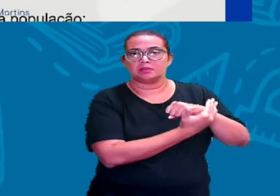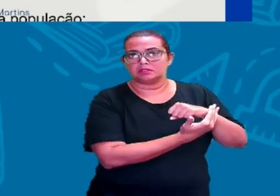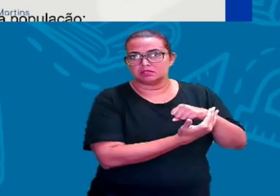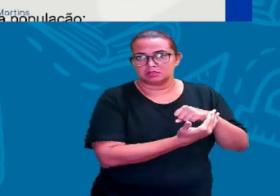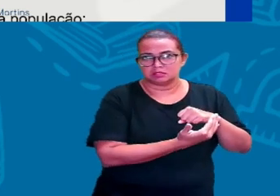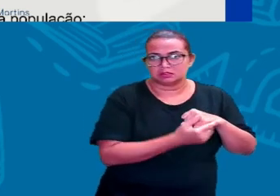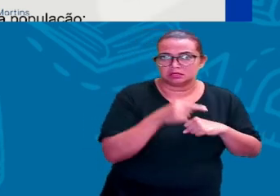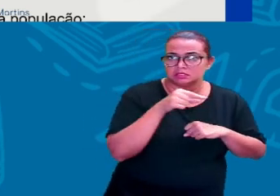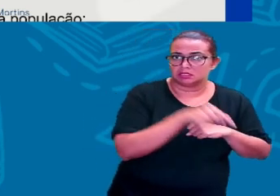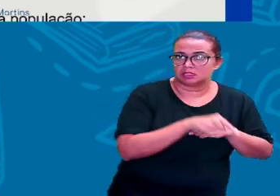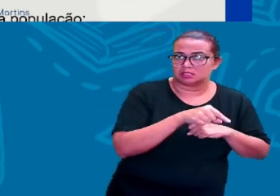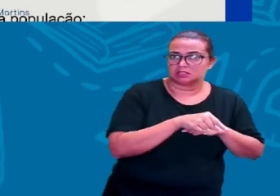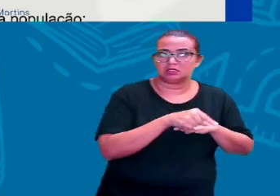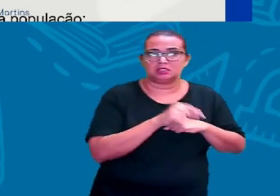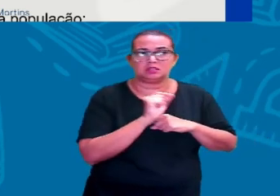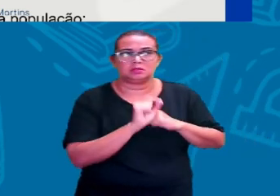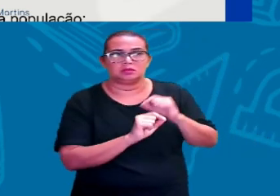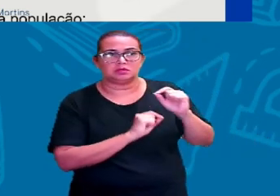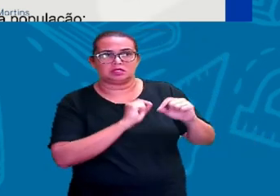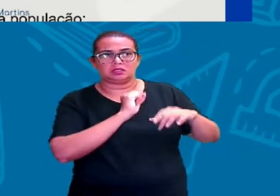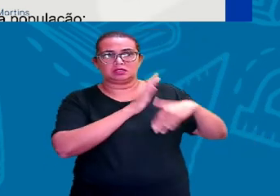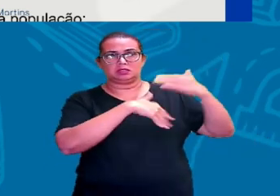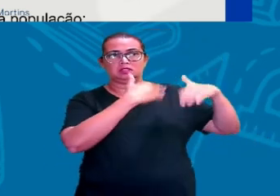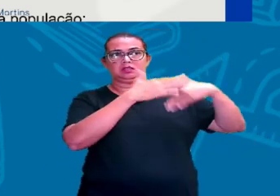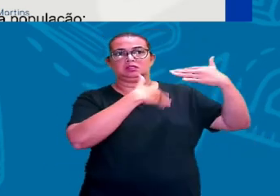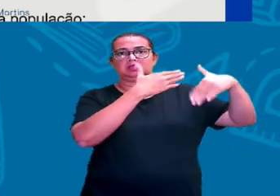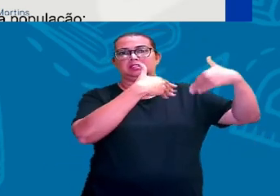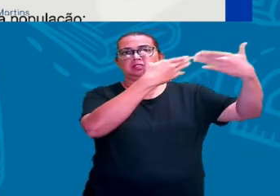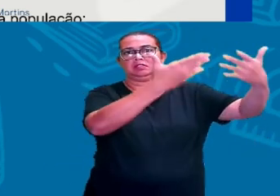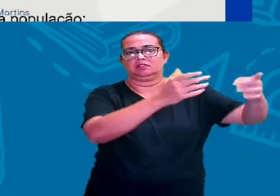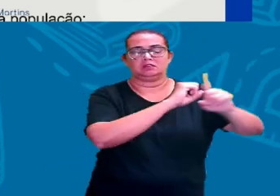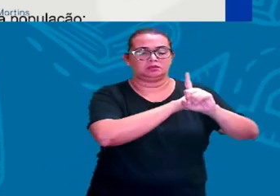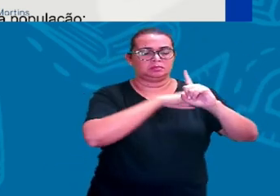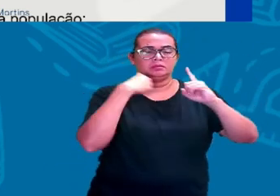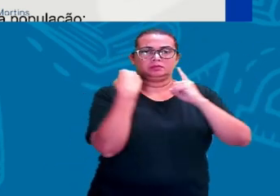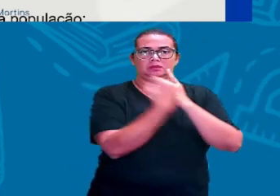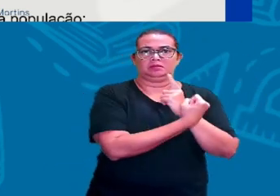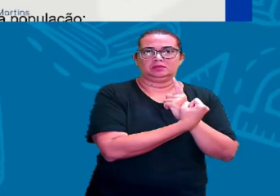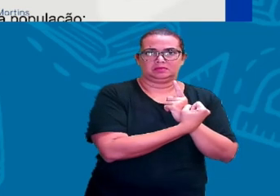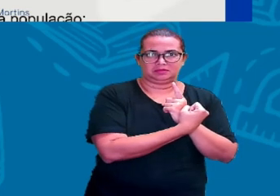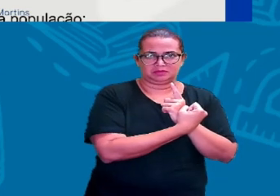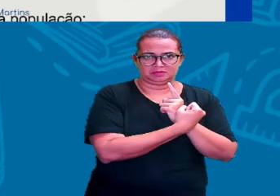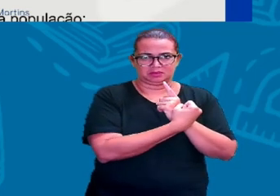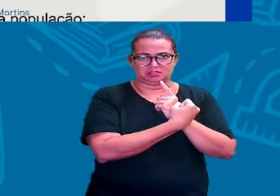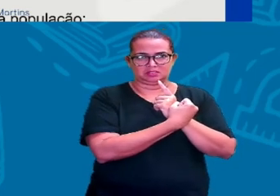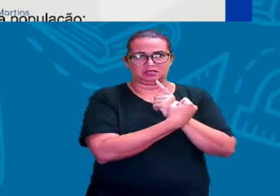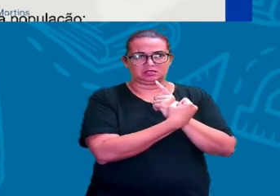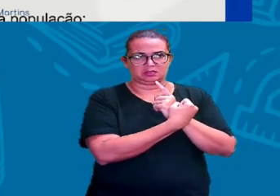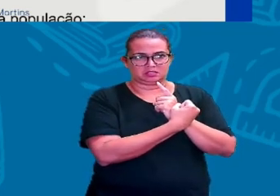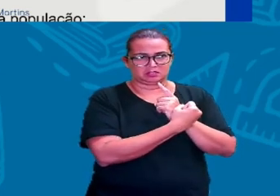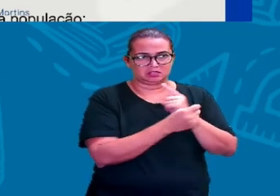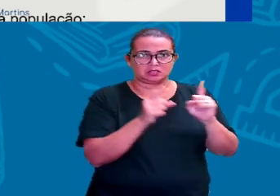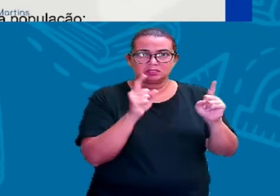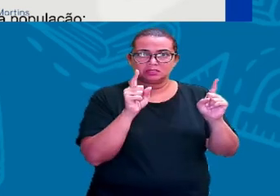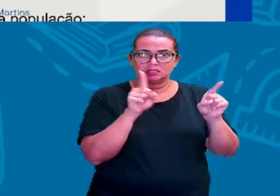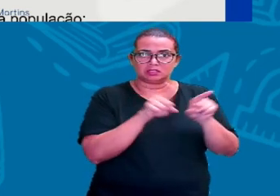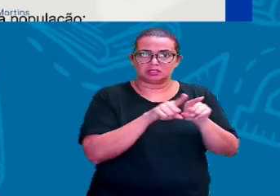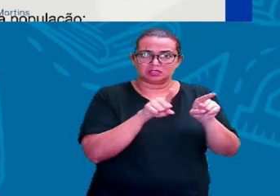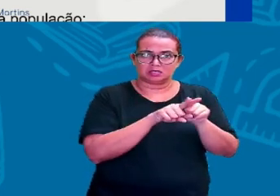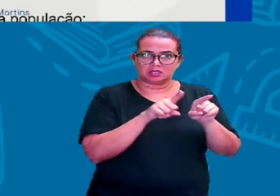também um pontapé inicial para o desenvolvimento da sociedade, né? E de mudanças nas relações